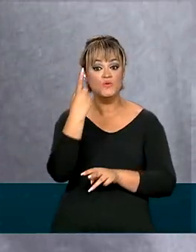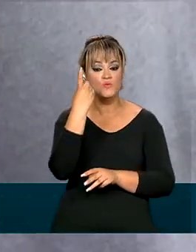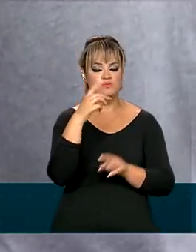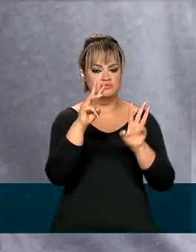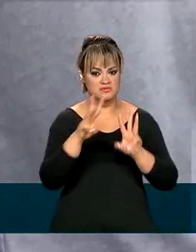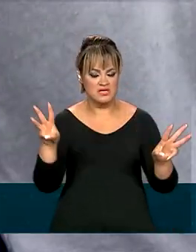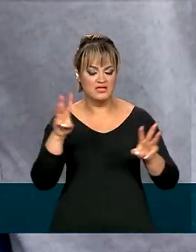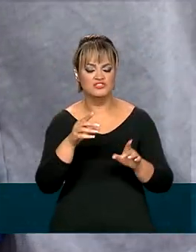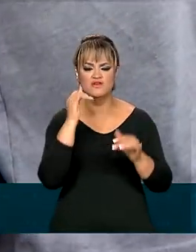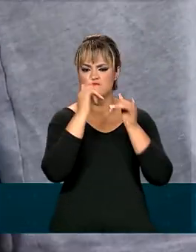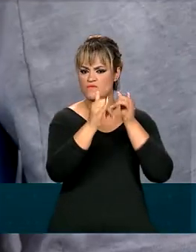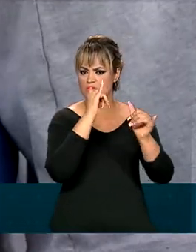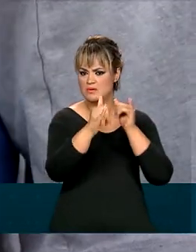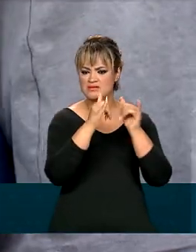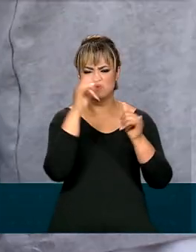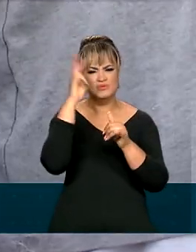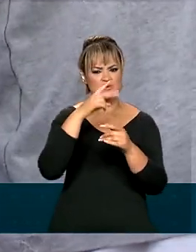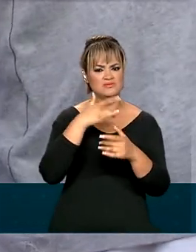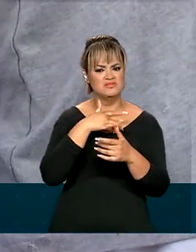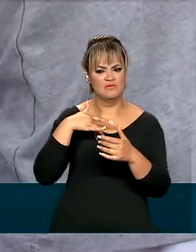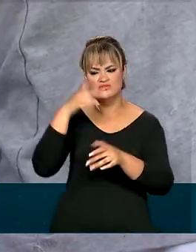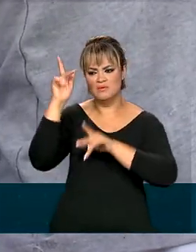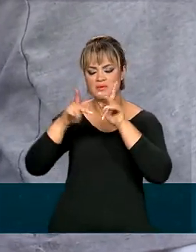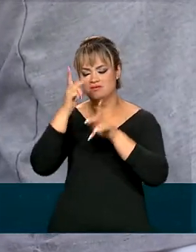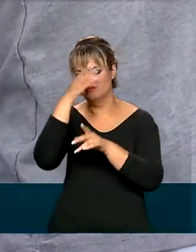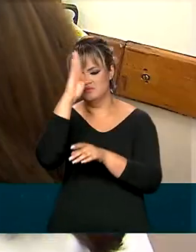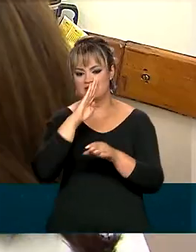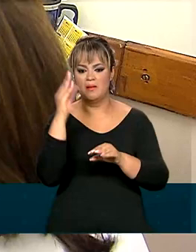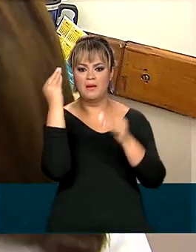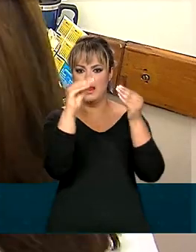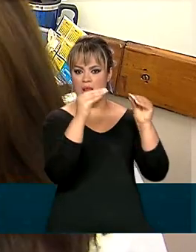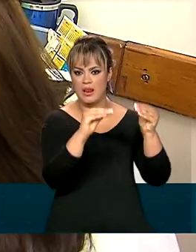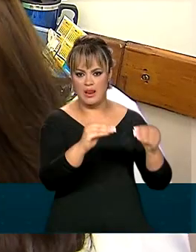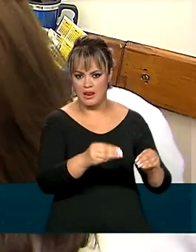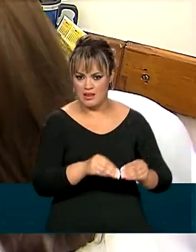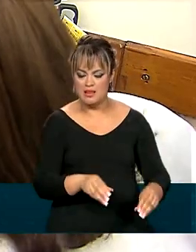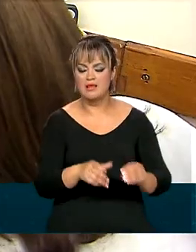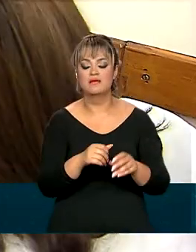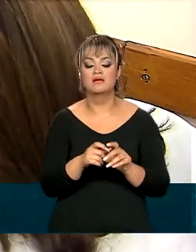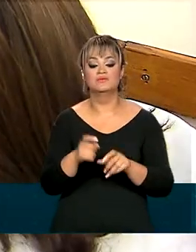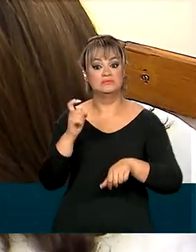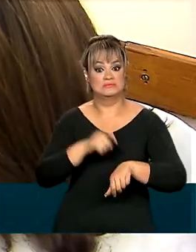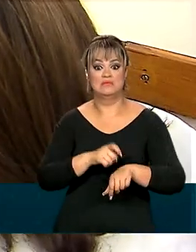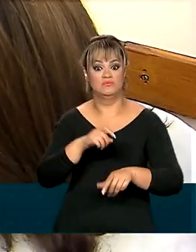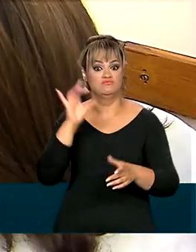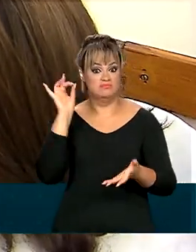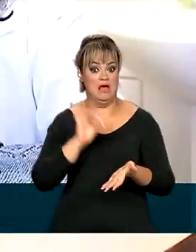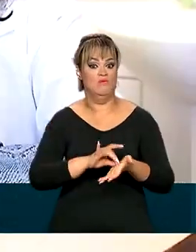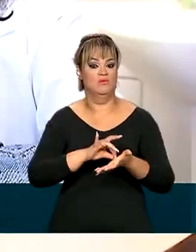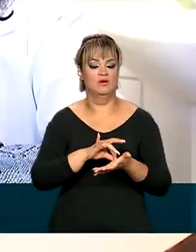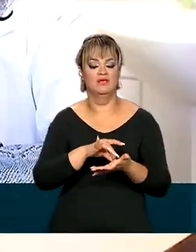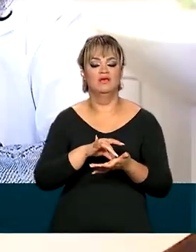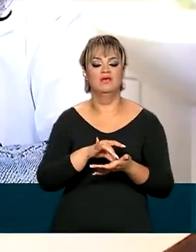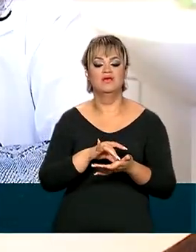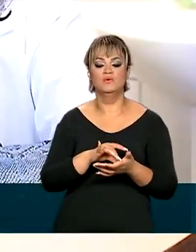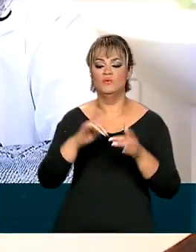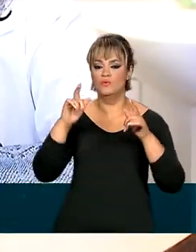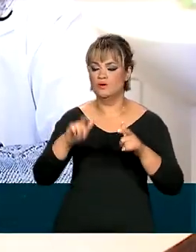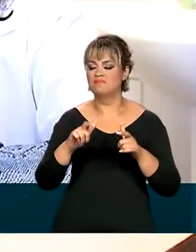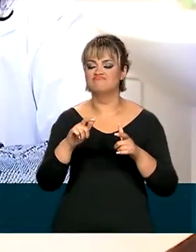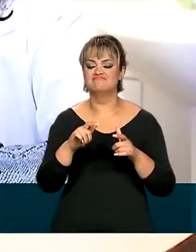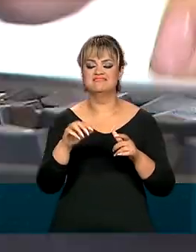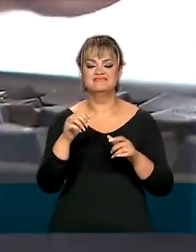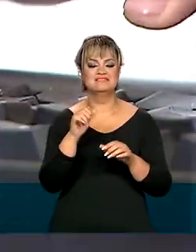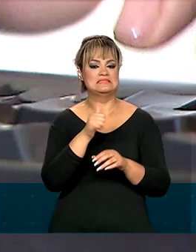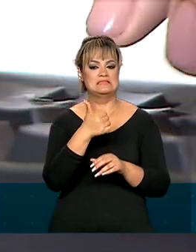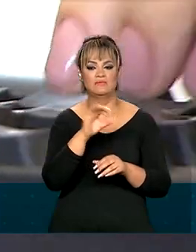endereço, todo o histórico de saúde da população brasileira. Tudo em tempo real, num ambiente 100%